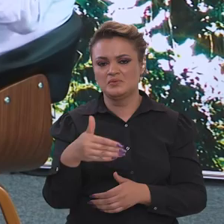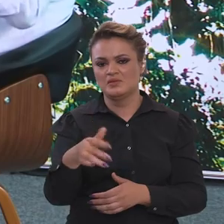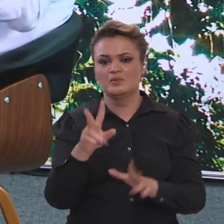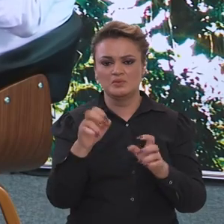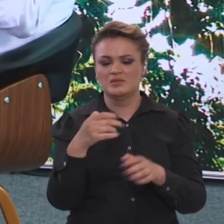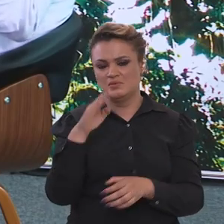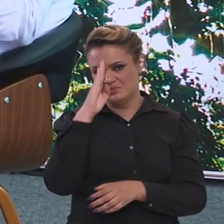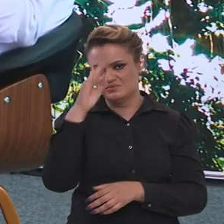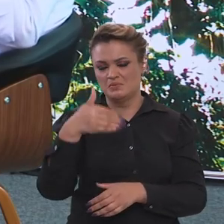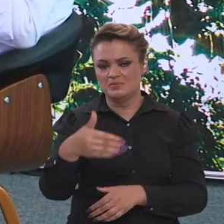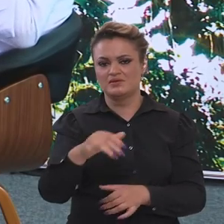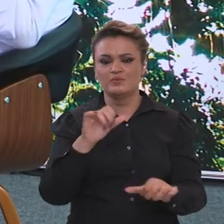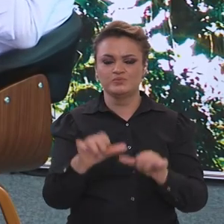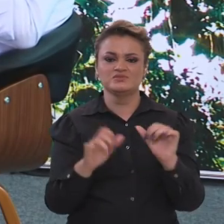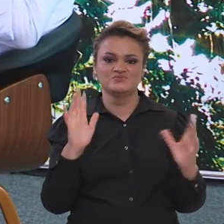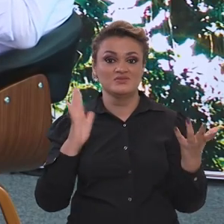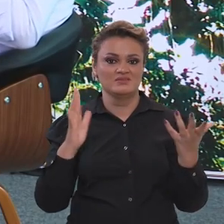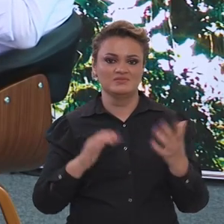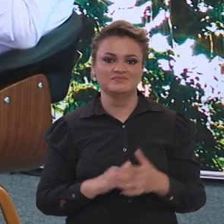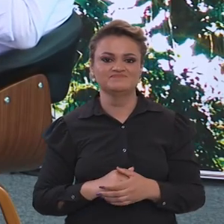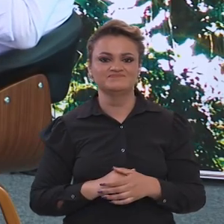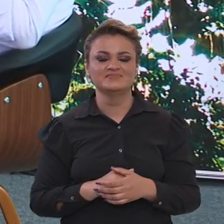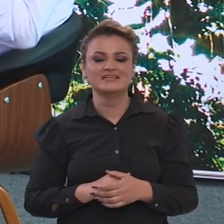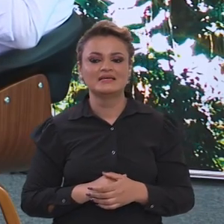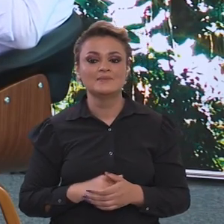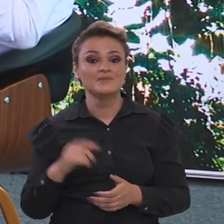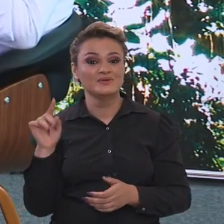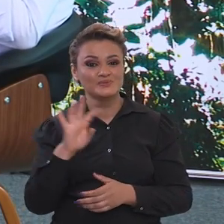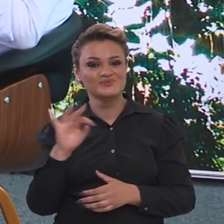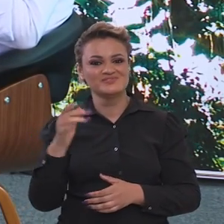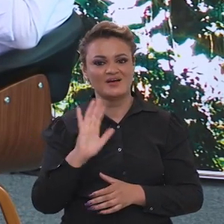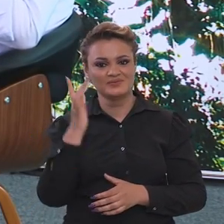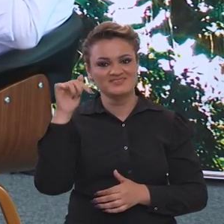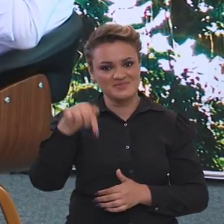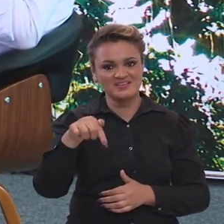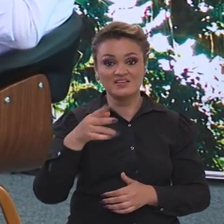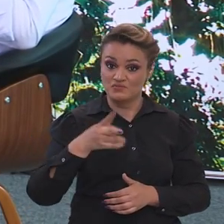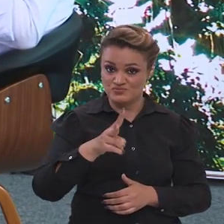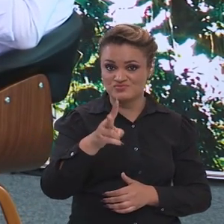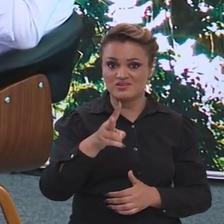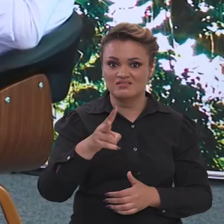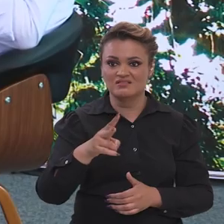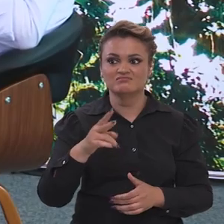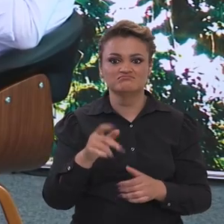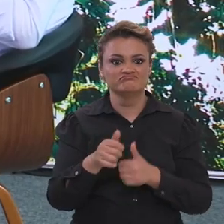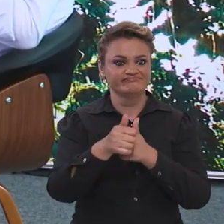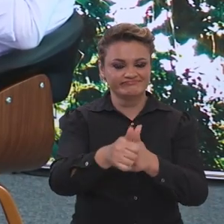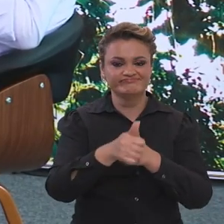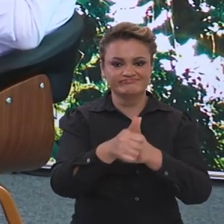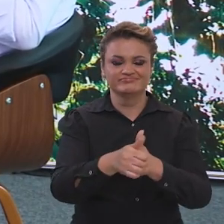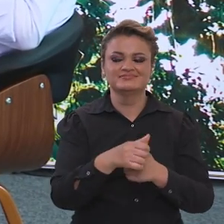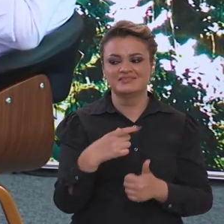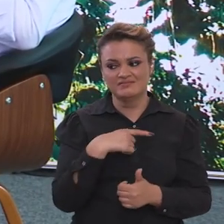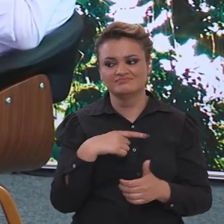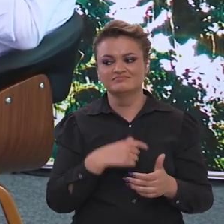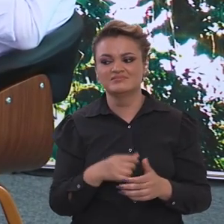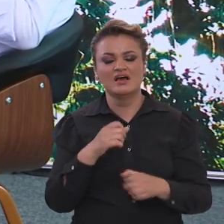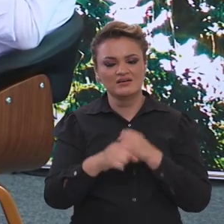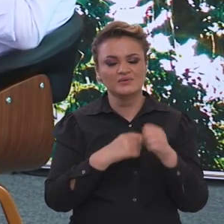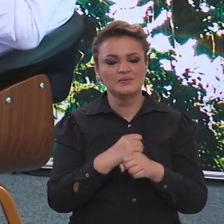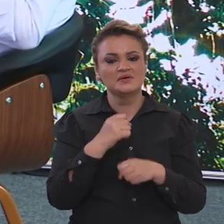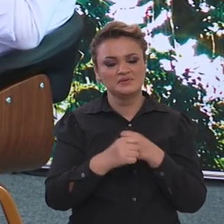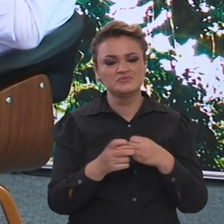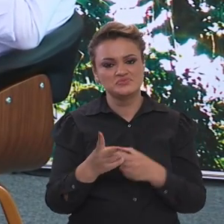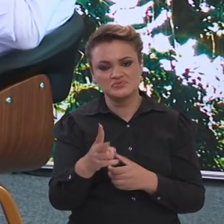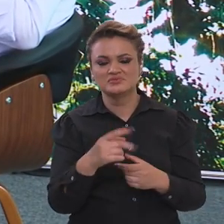COP e com seu tema central que é a mudança do clima. Até porque esses temas que nasceram aqui eles seguirão sofrendo um acompanhamento ao